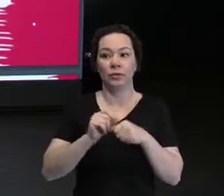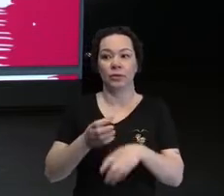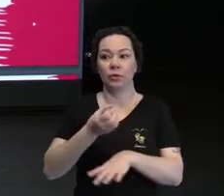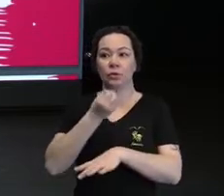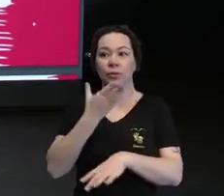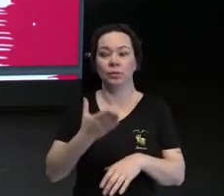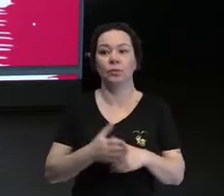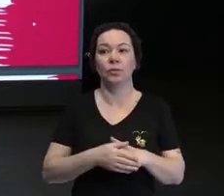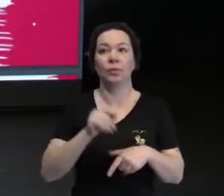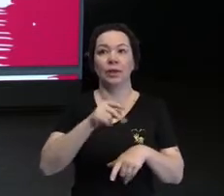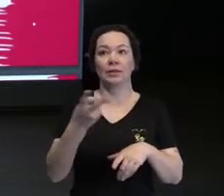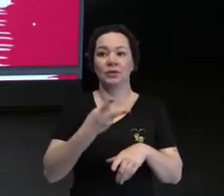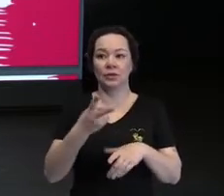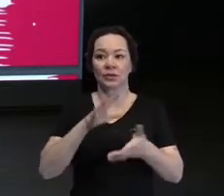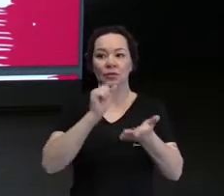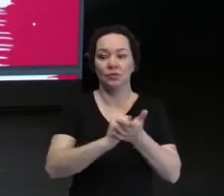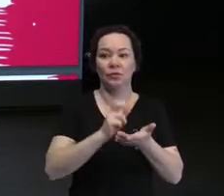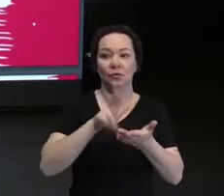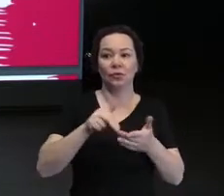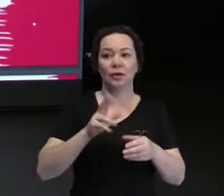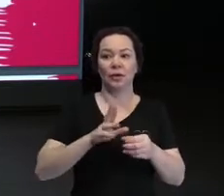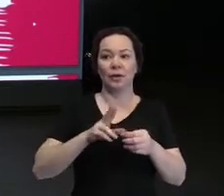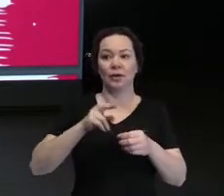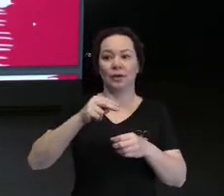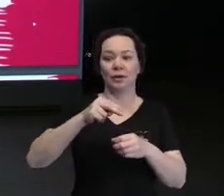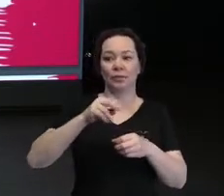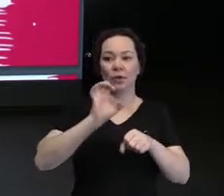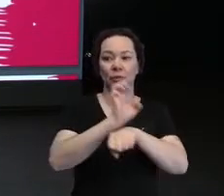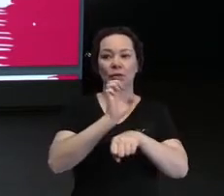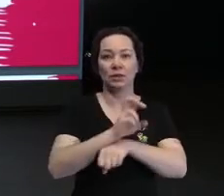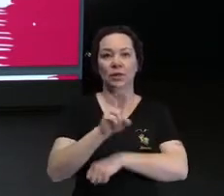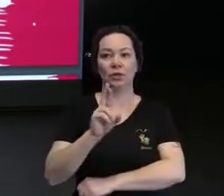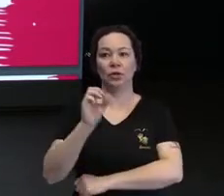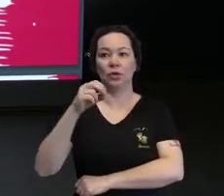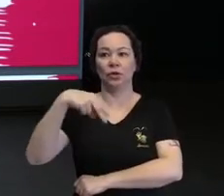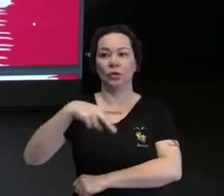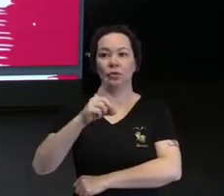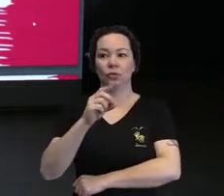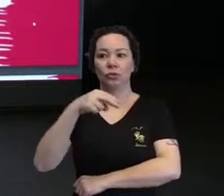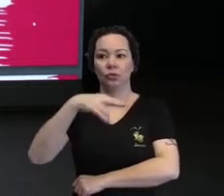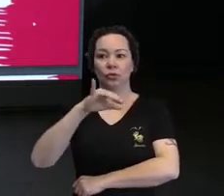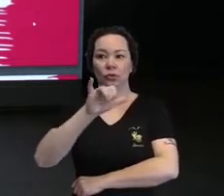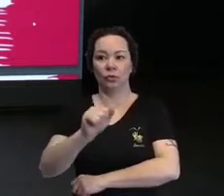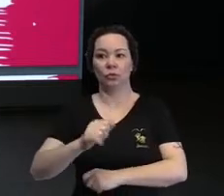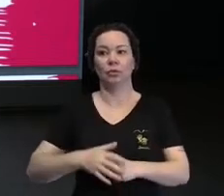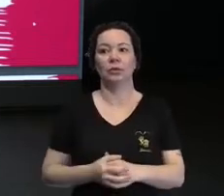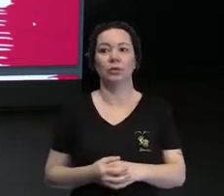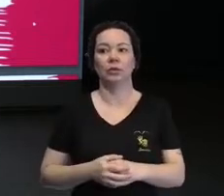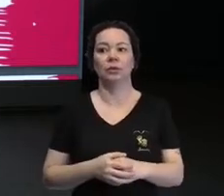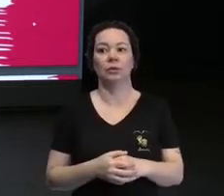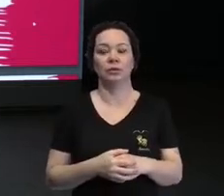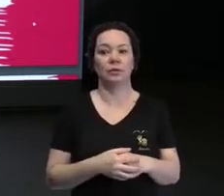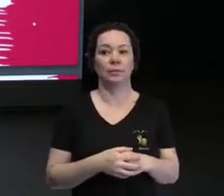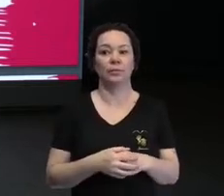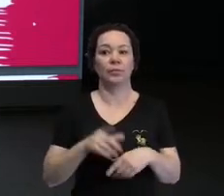lá para a Rondônia, para as pessoas com deficiência preencherem nesse cadastro. Então, elas foram me dizendo, isso aqui está fácil,